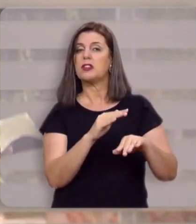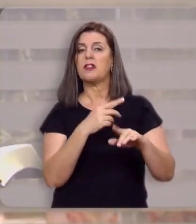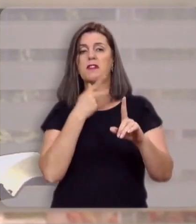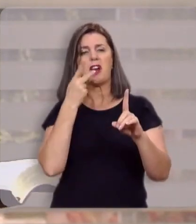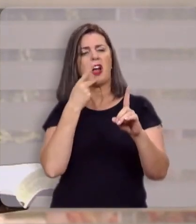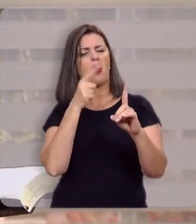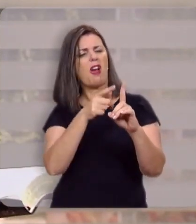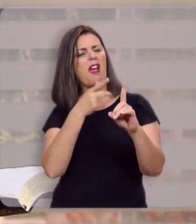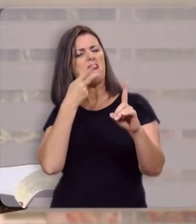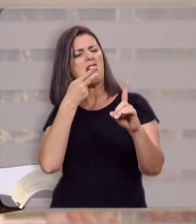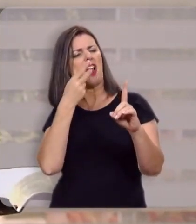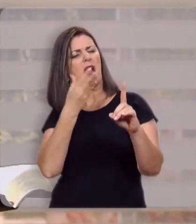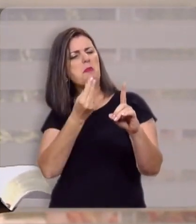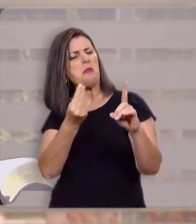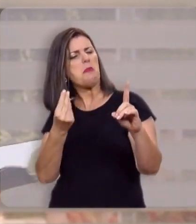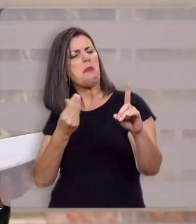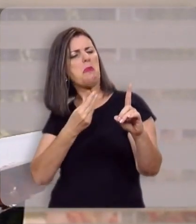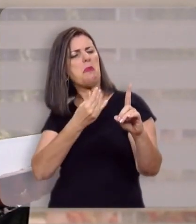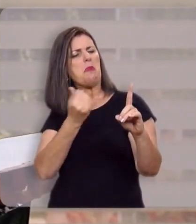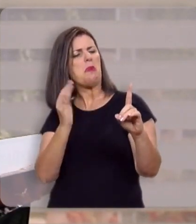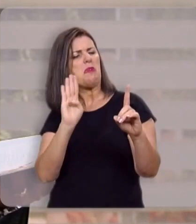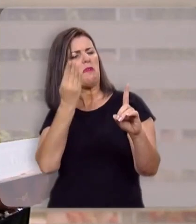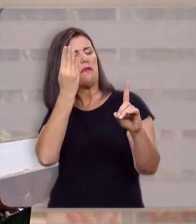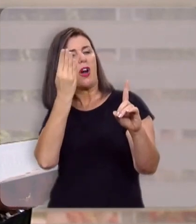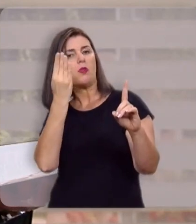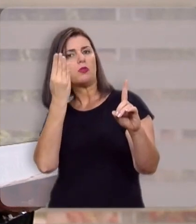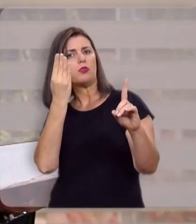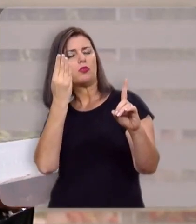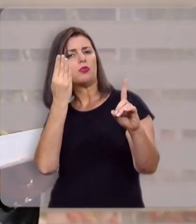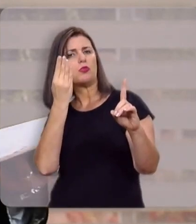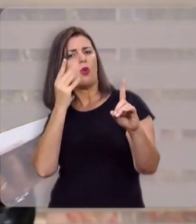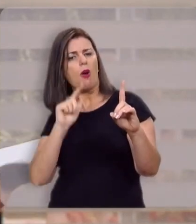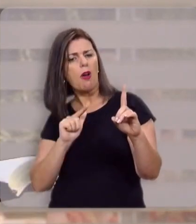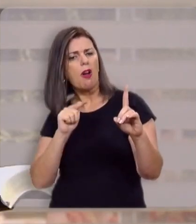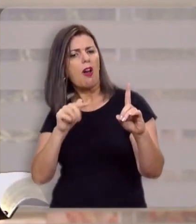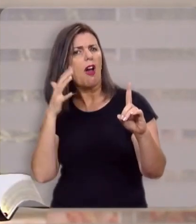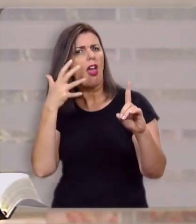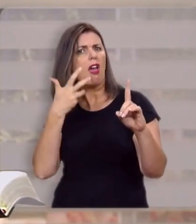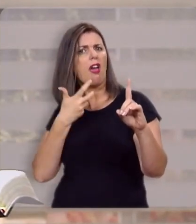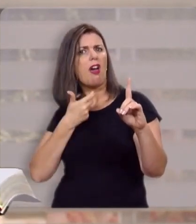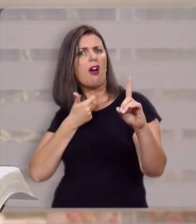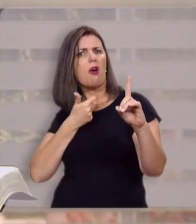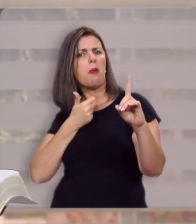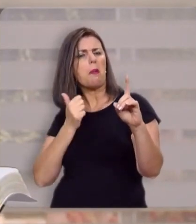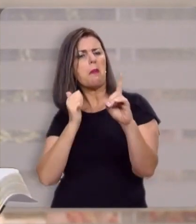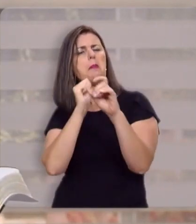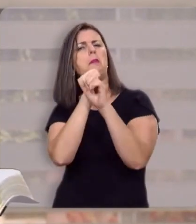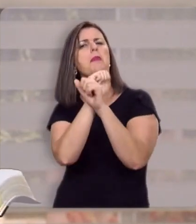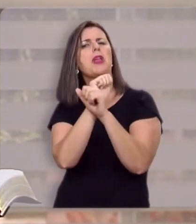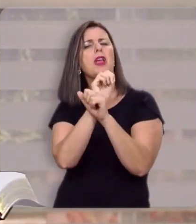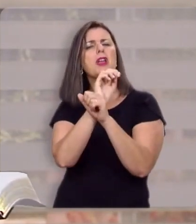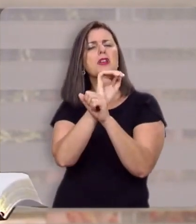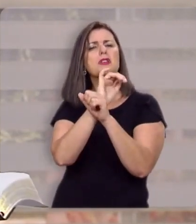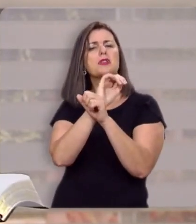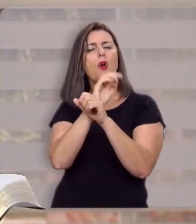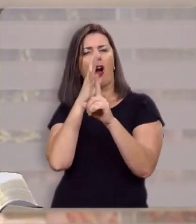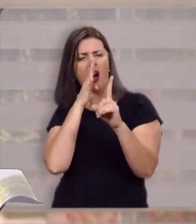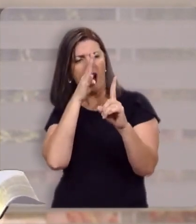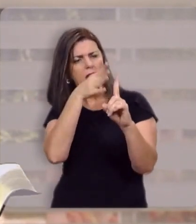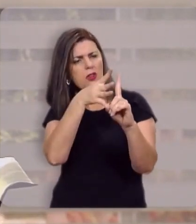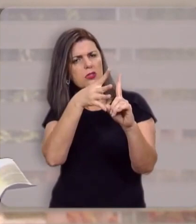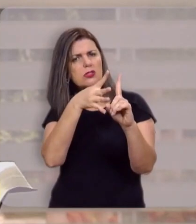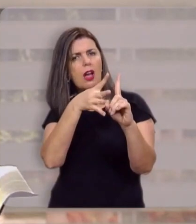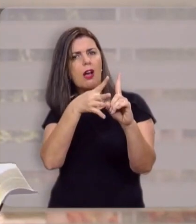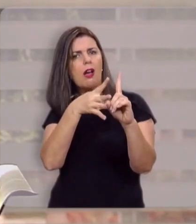ele foi chamado de tagarela em Atenas, de impostor em Corinto, ele enfrentou feras em Éfeso, ele foi preso em Jerusalém e